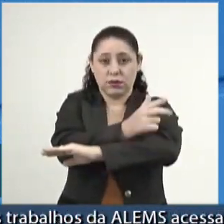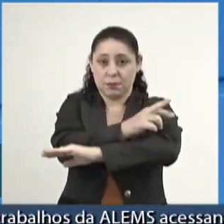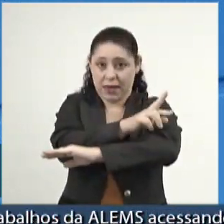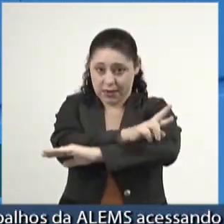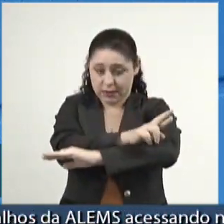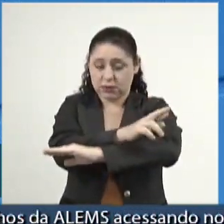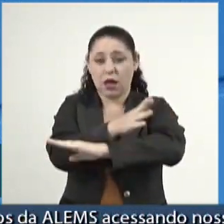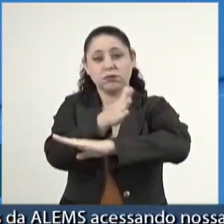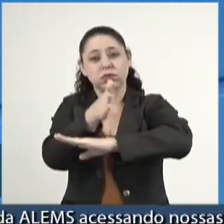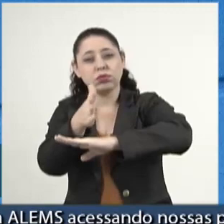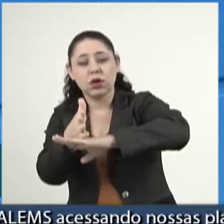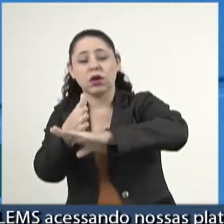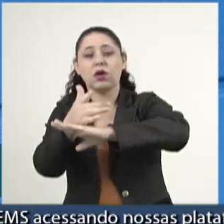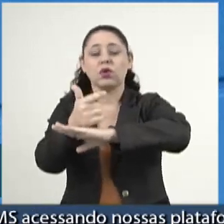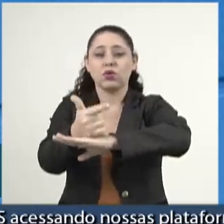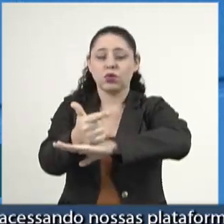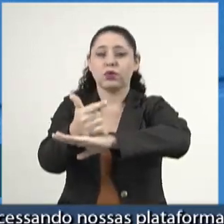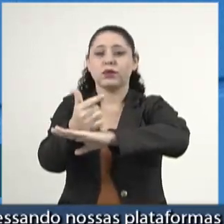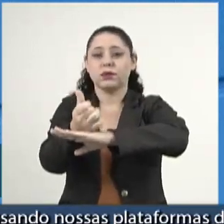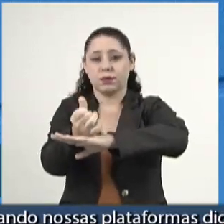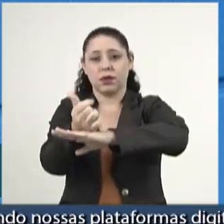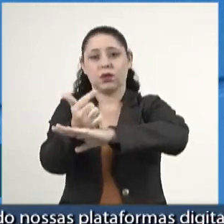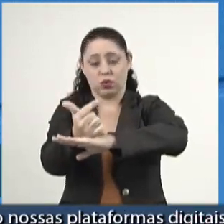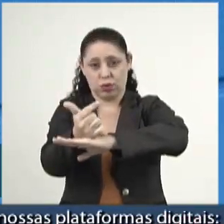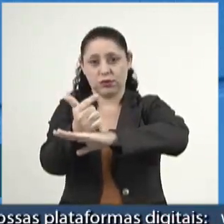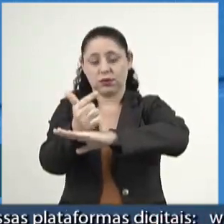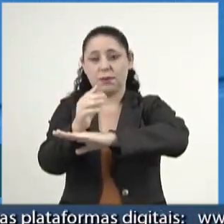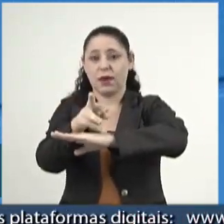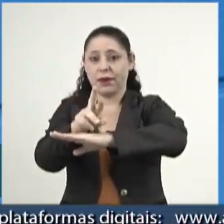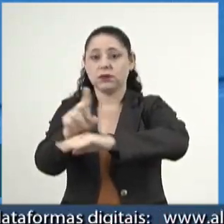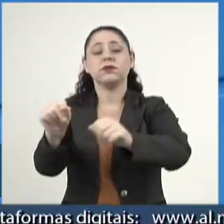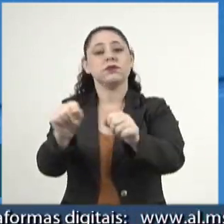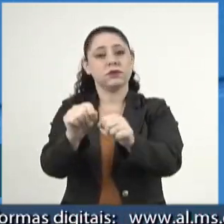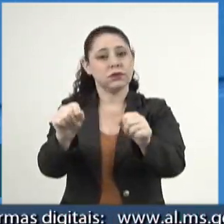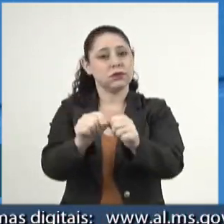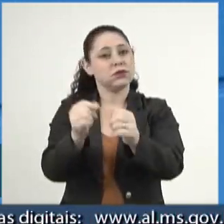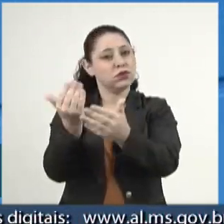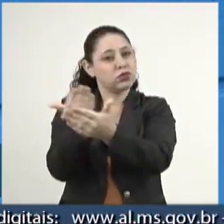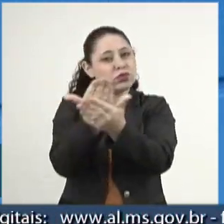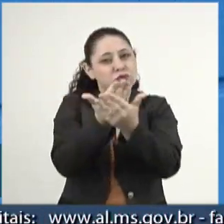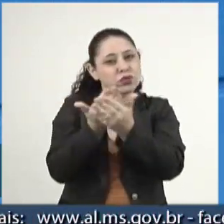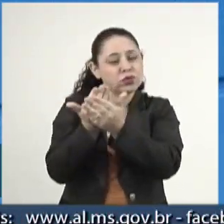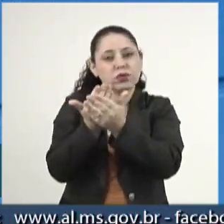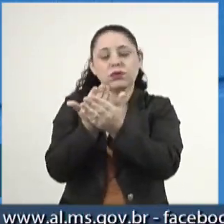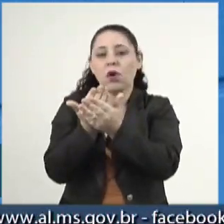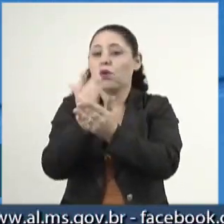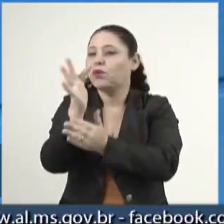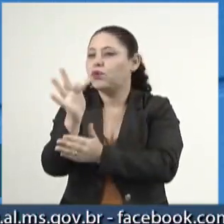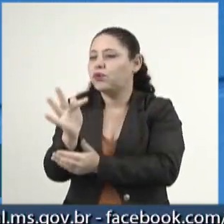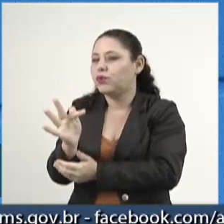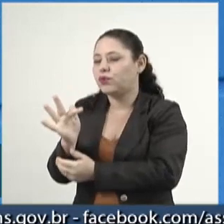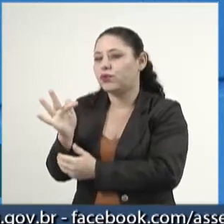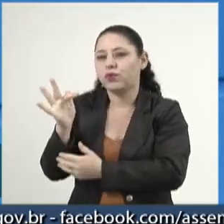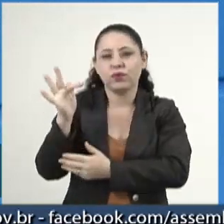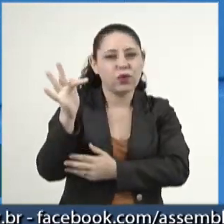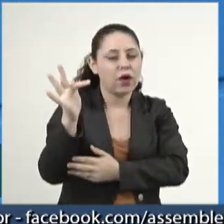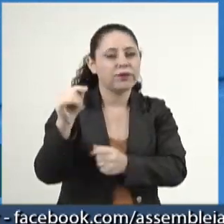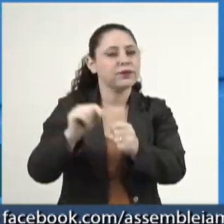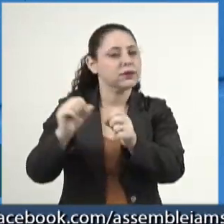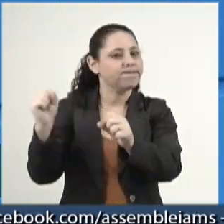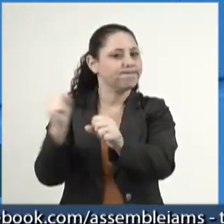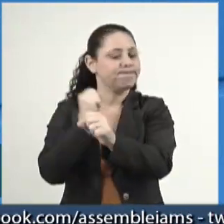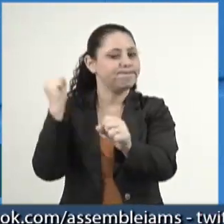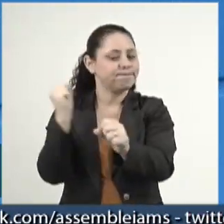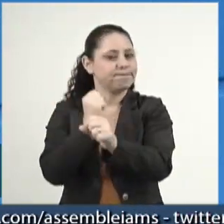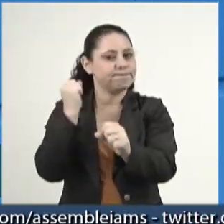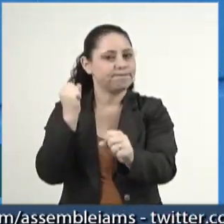a BR-262, bem como a realização de estudos para futuramente realizar obras